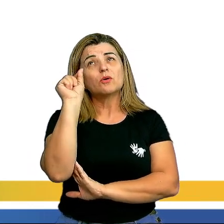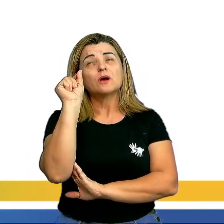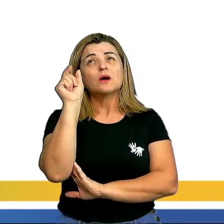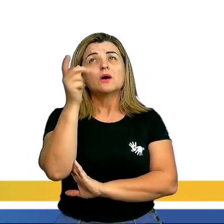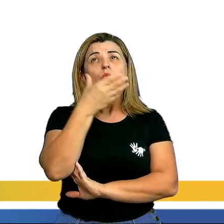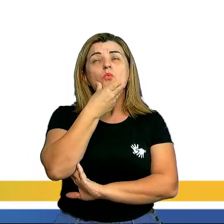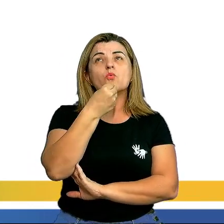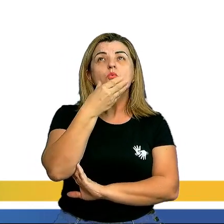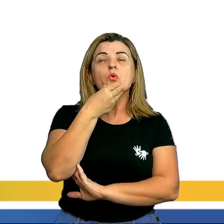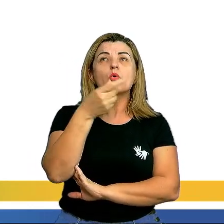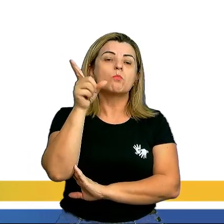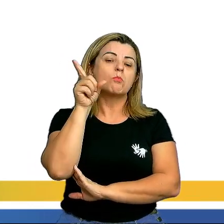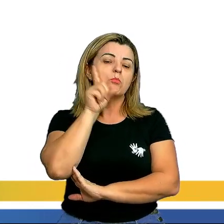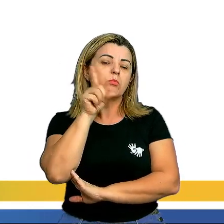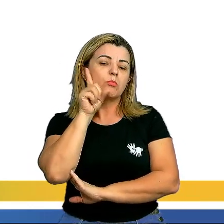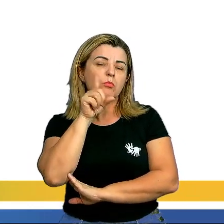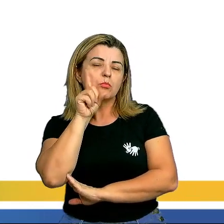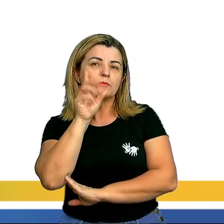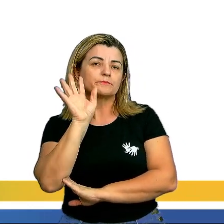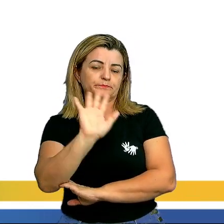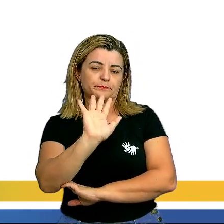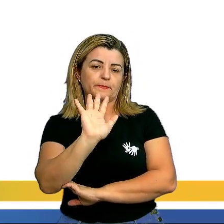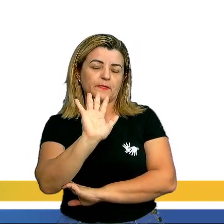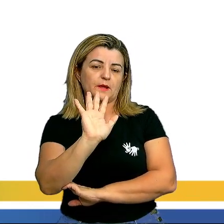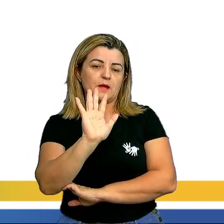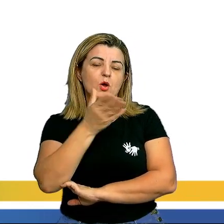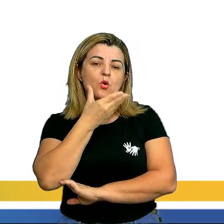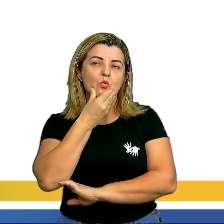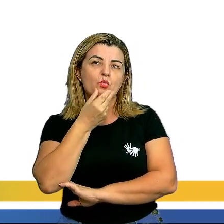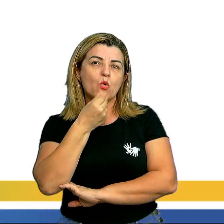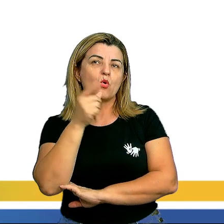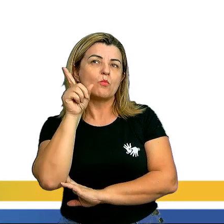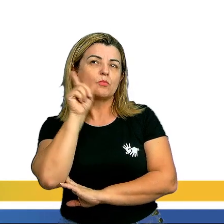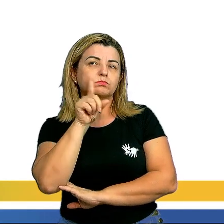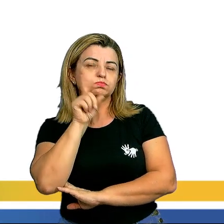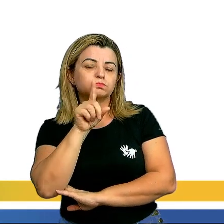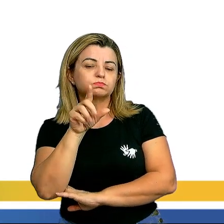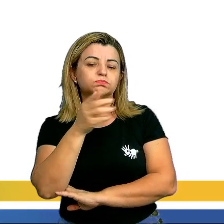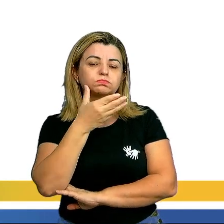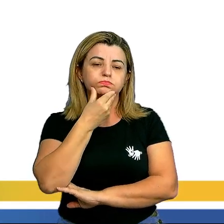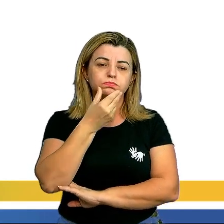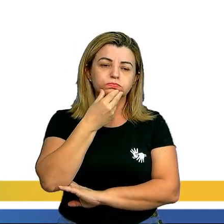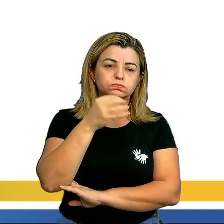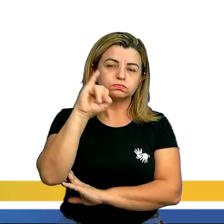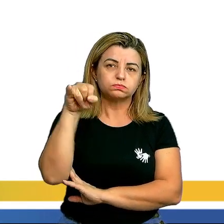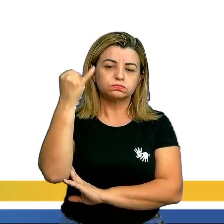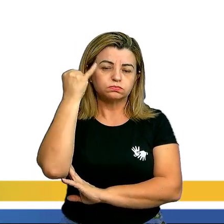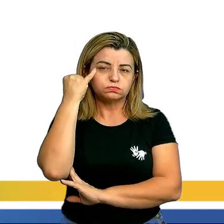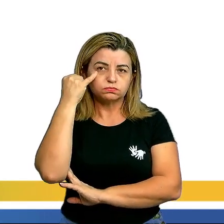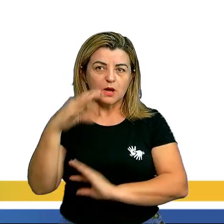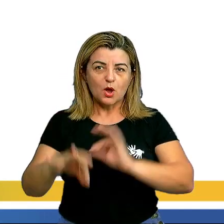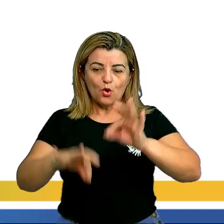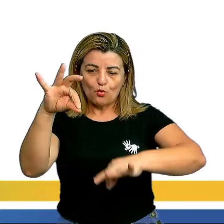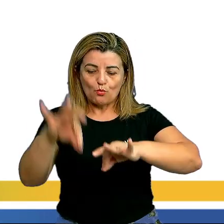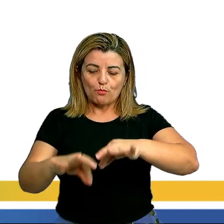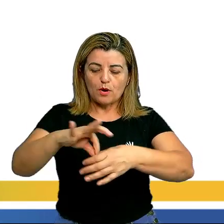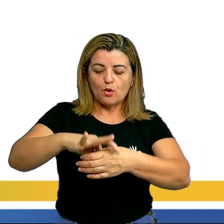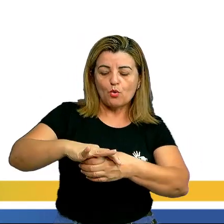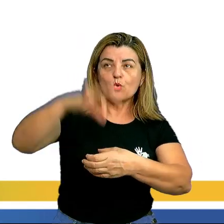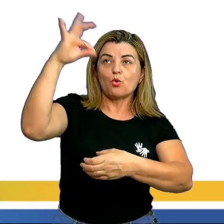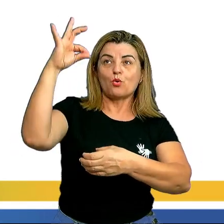americano em um japonês, desculpa, um americano e um japonês sejam sorteados aleatoriamente.